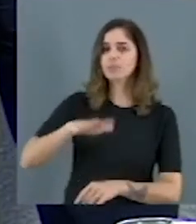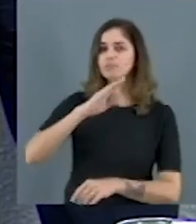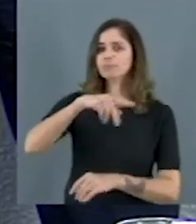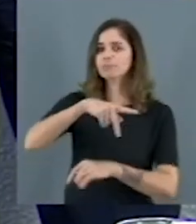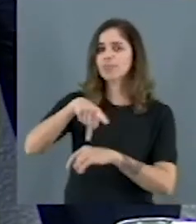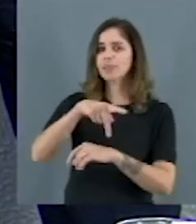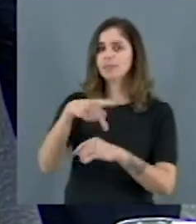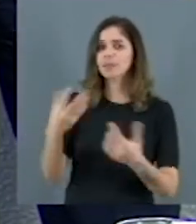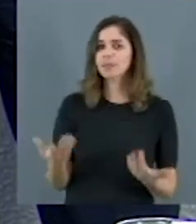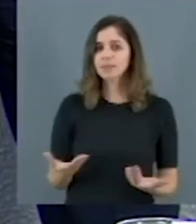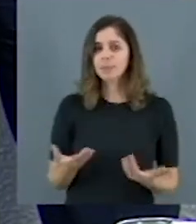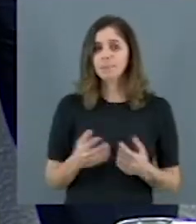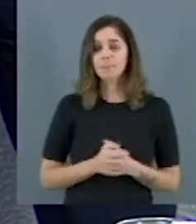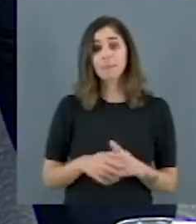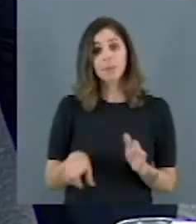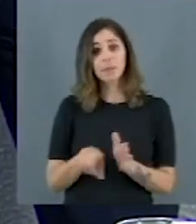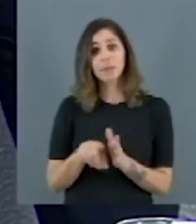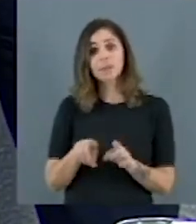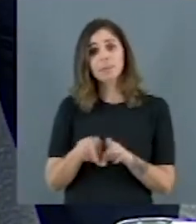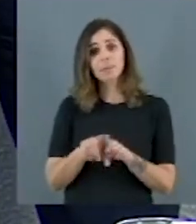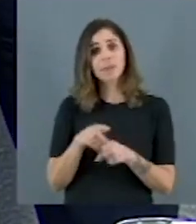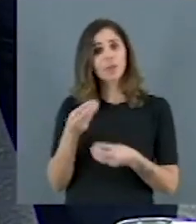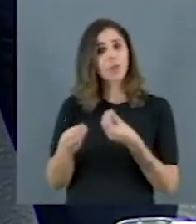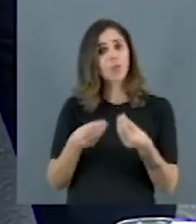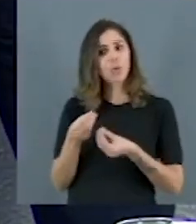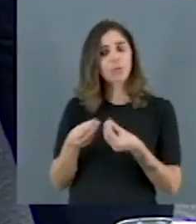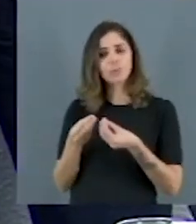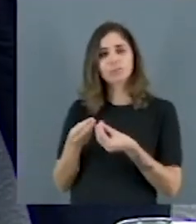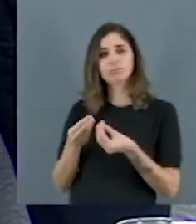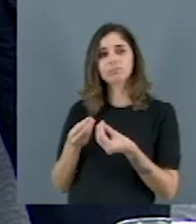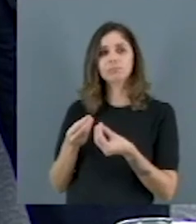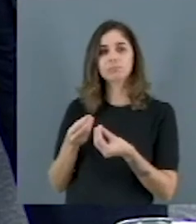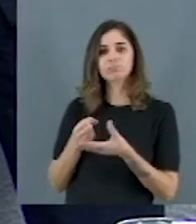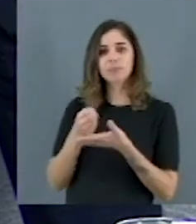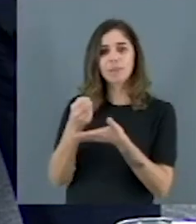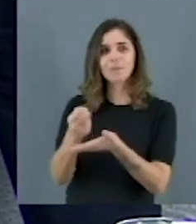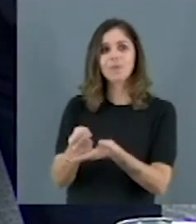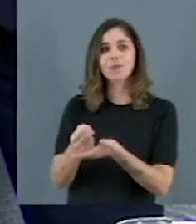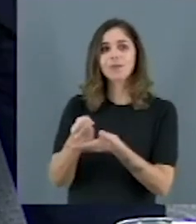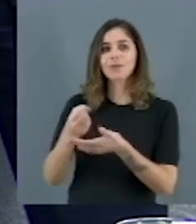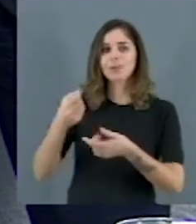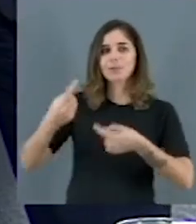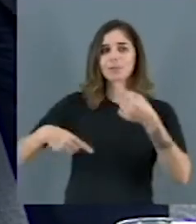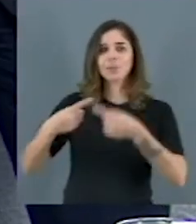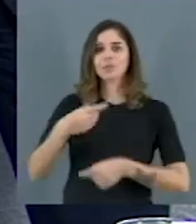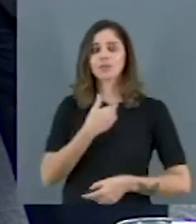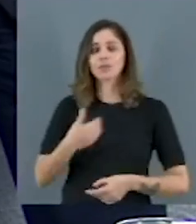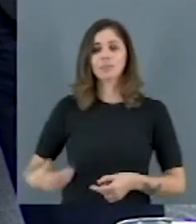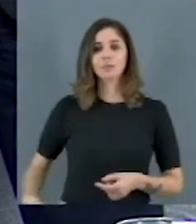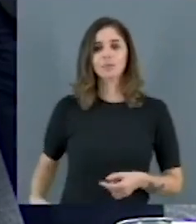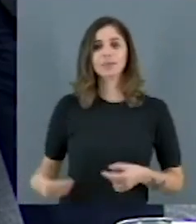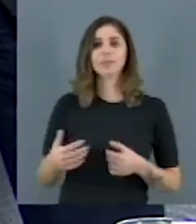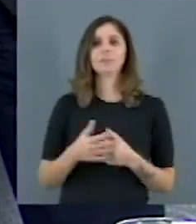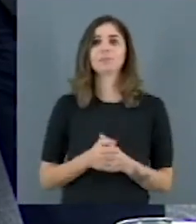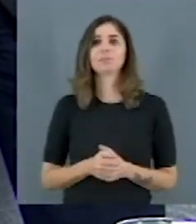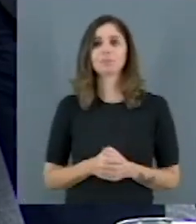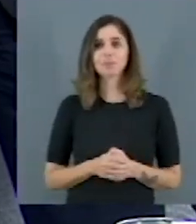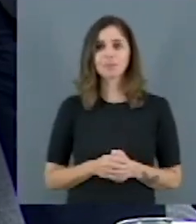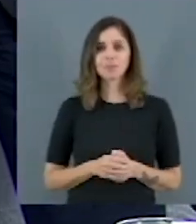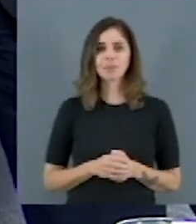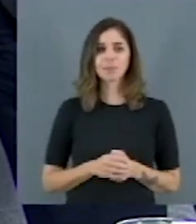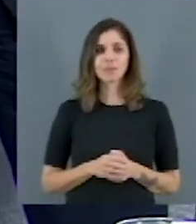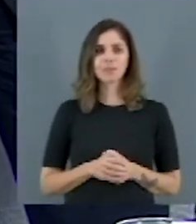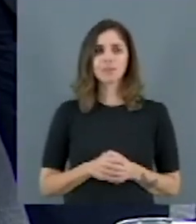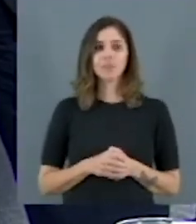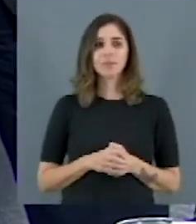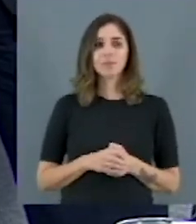com o custeio dessa mesma política pública. O problema conceitual é exatamente por isso, porque não existe um entendimento